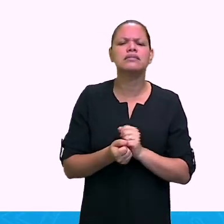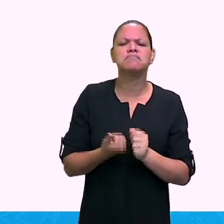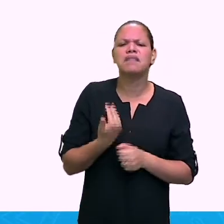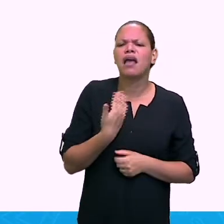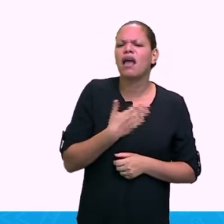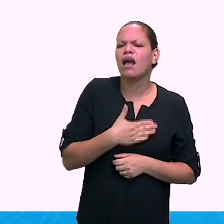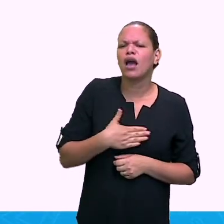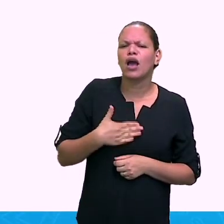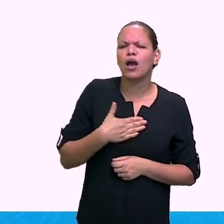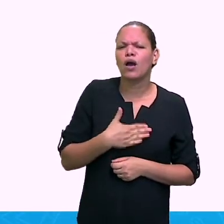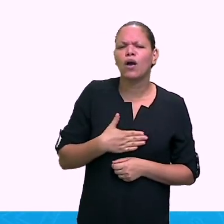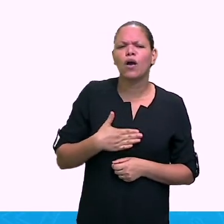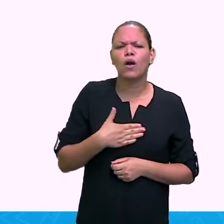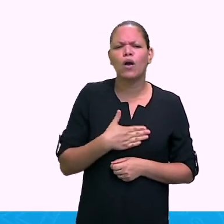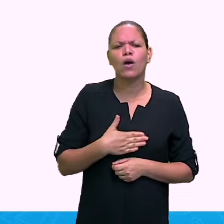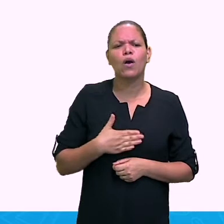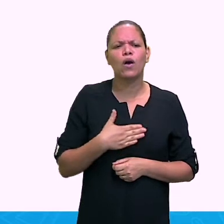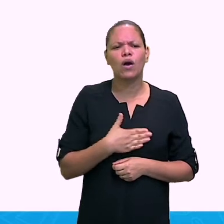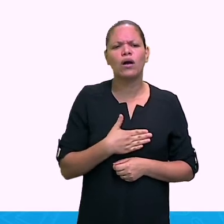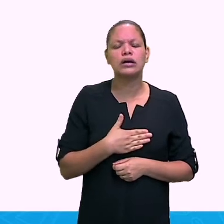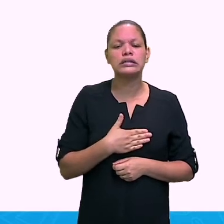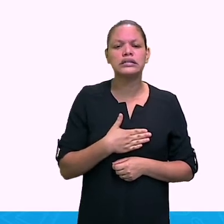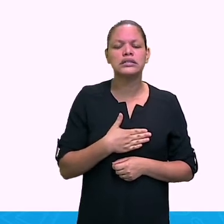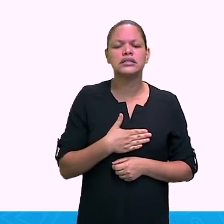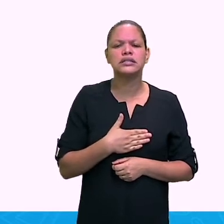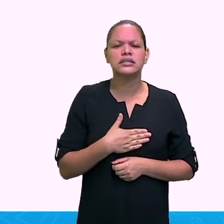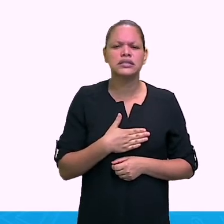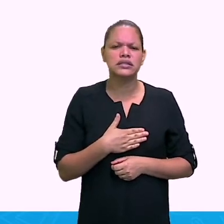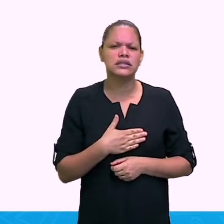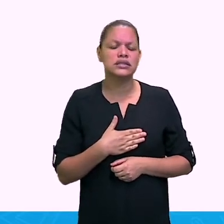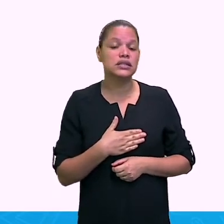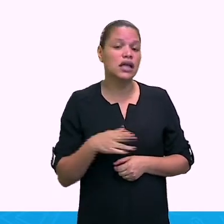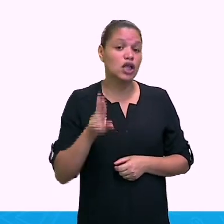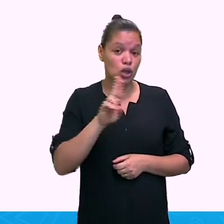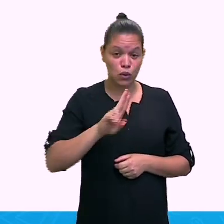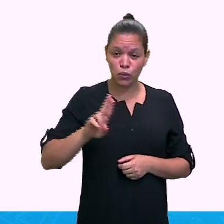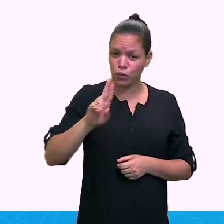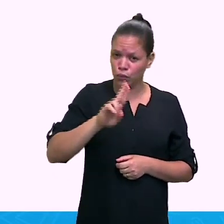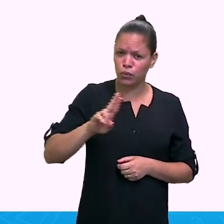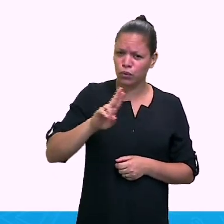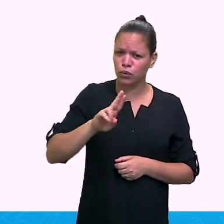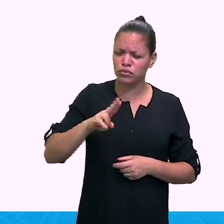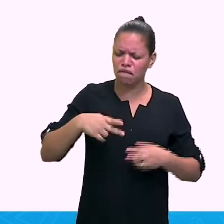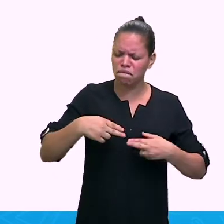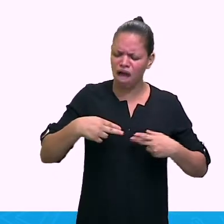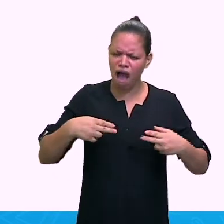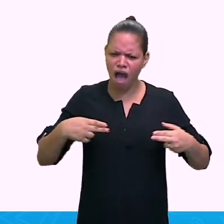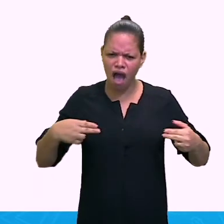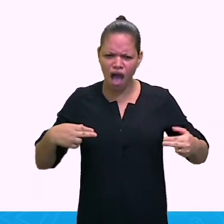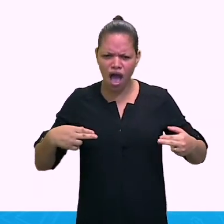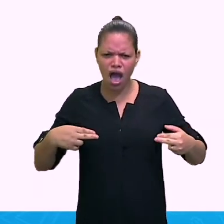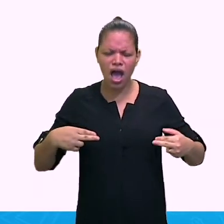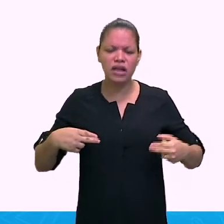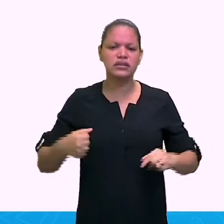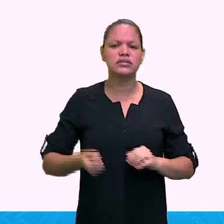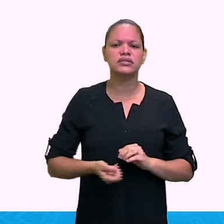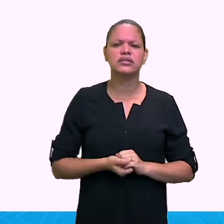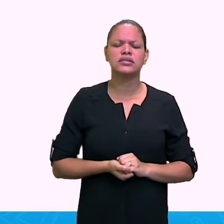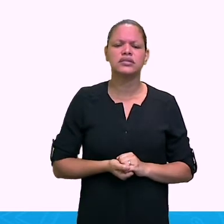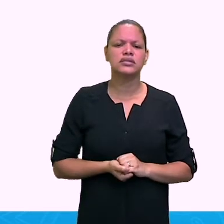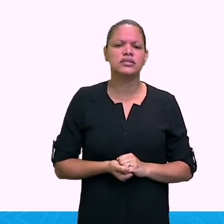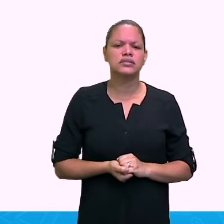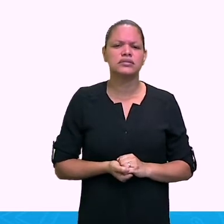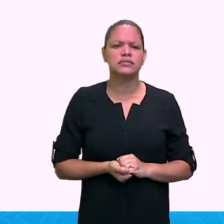ing sempre. Observaram? Então, surfing and playing, ok? A